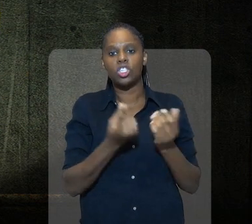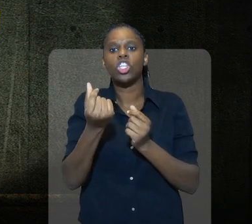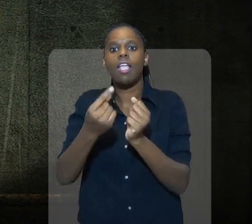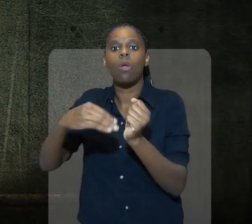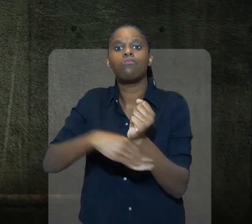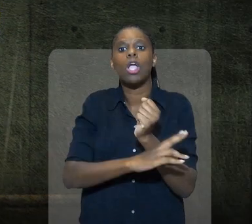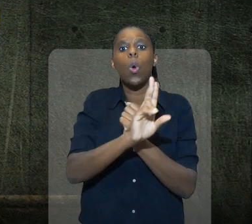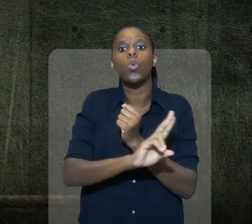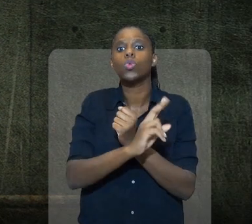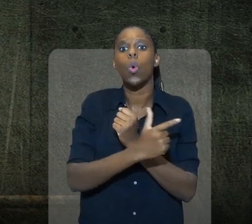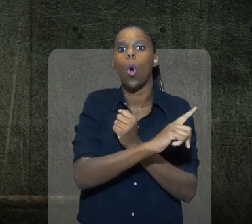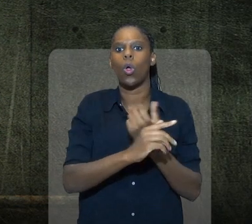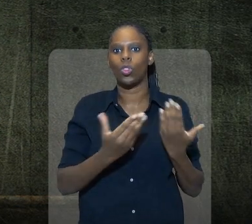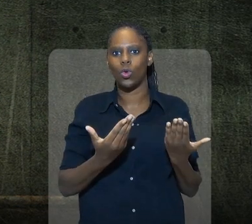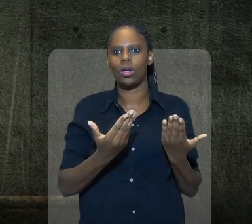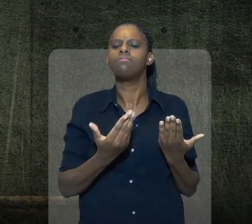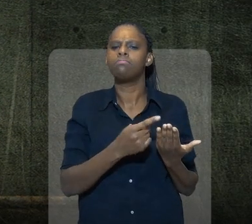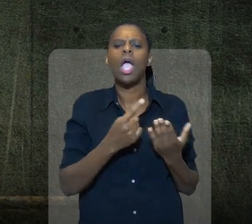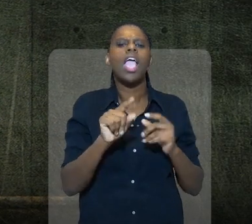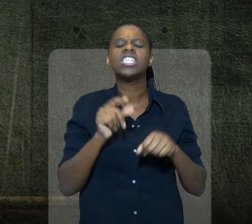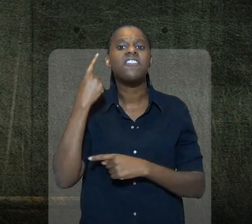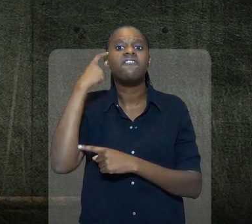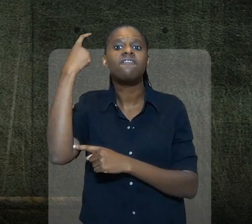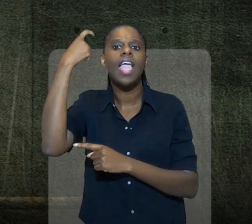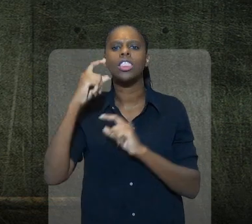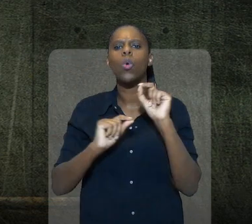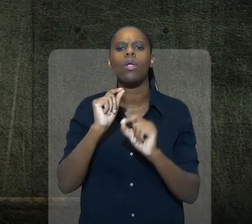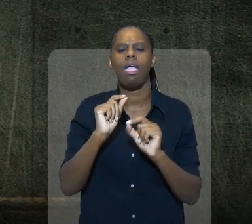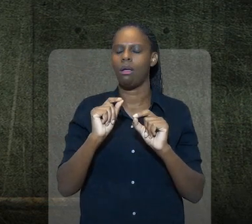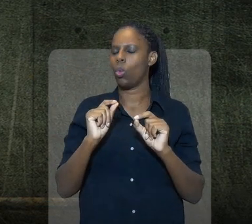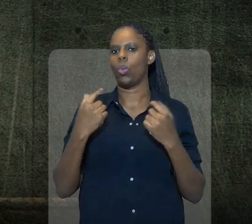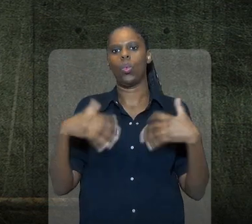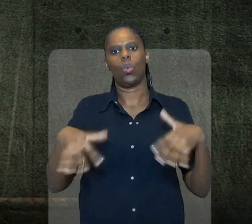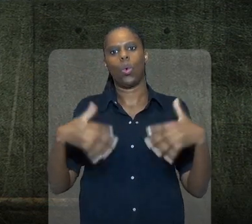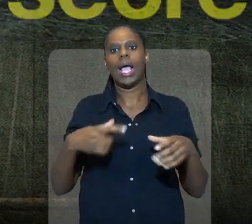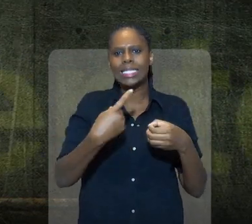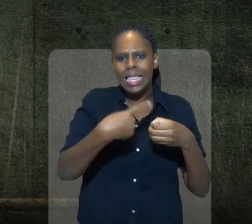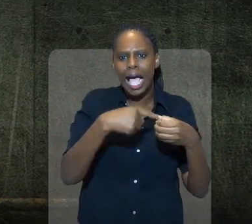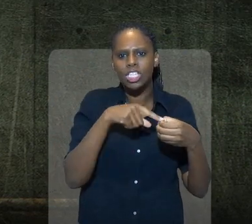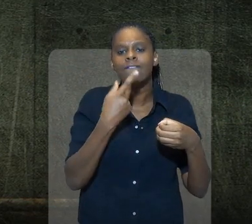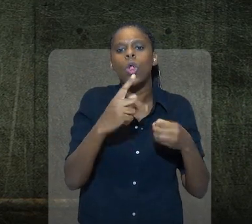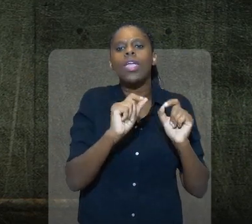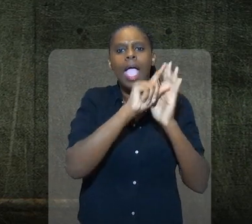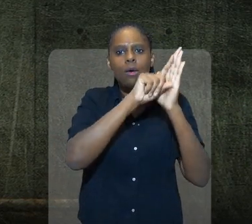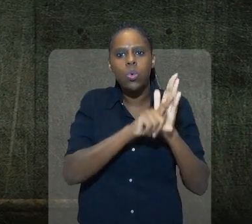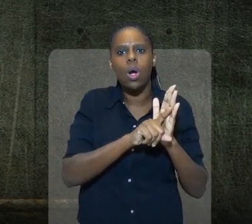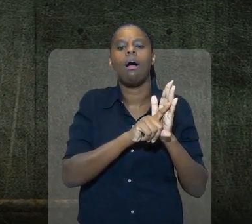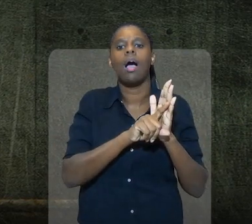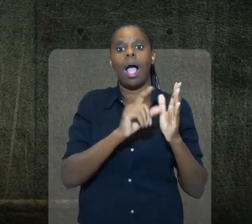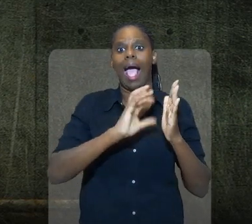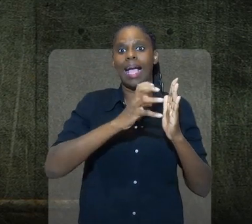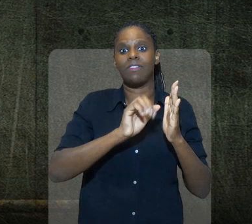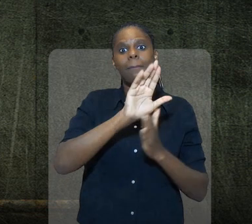desvios de verbas. Pra desviar o dinheiro, eles inventam os maiores absurdos. Uma pequena cidade registrou mais exames